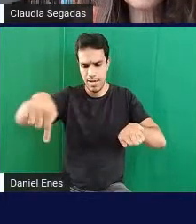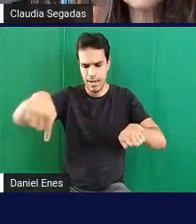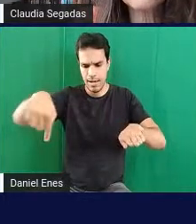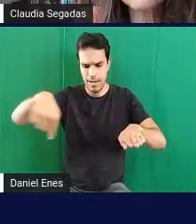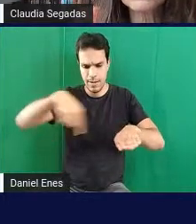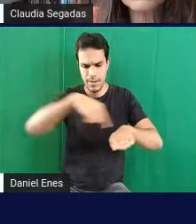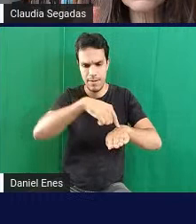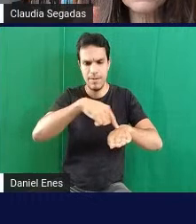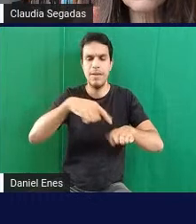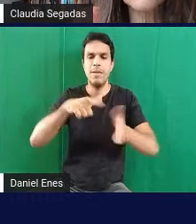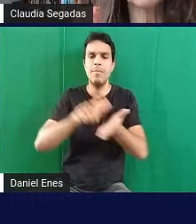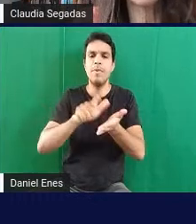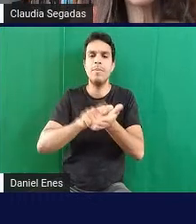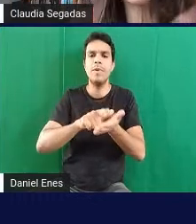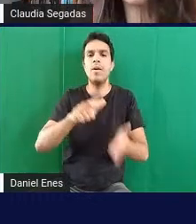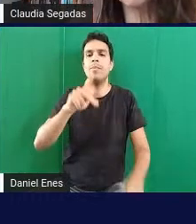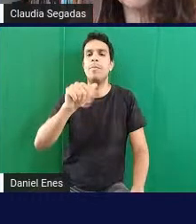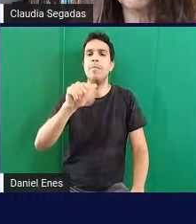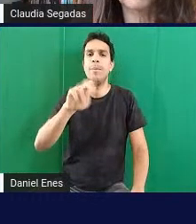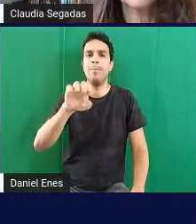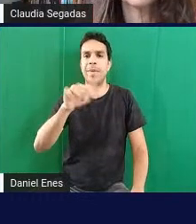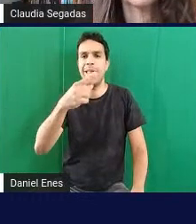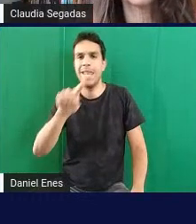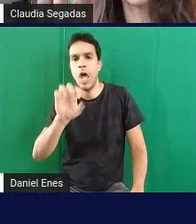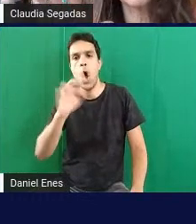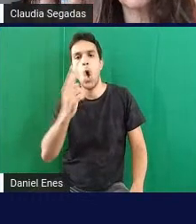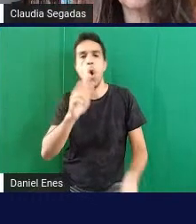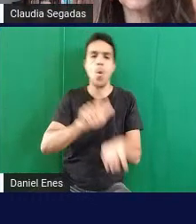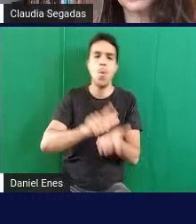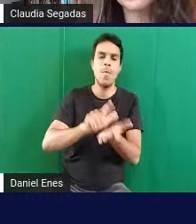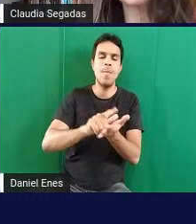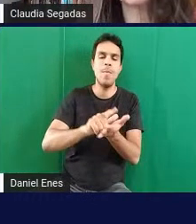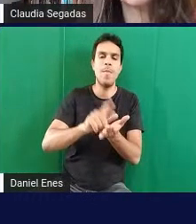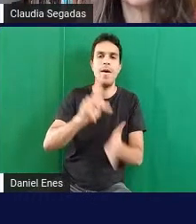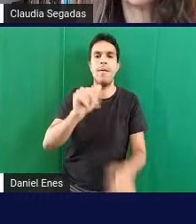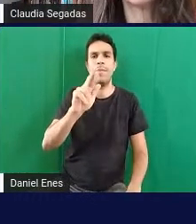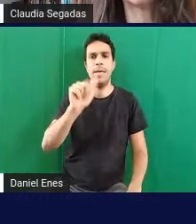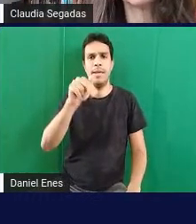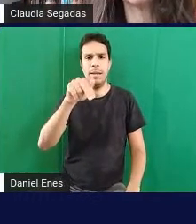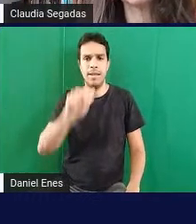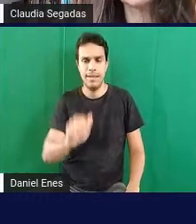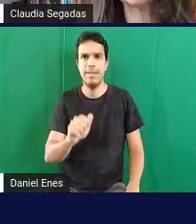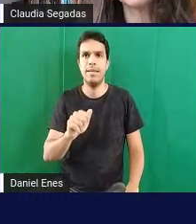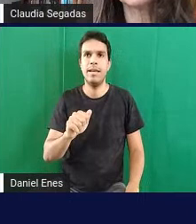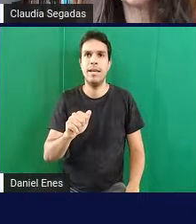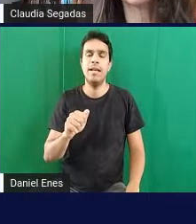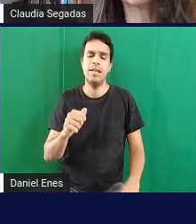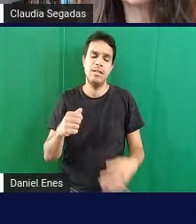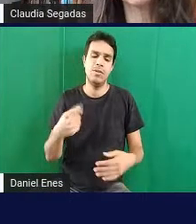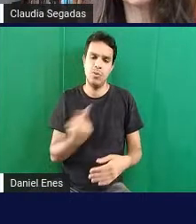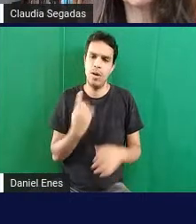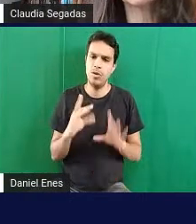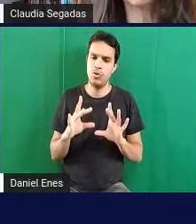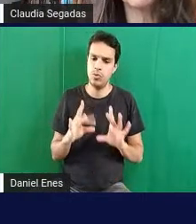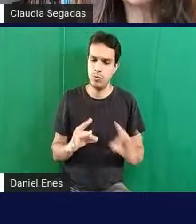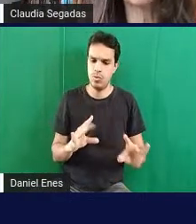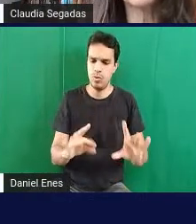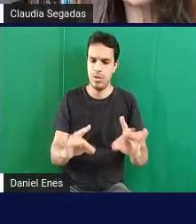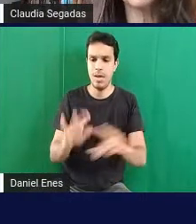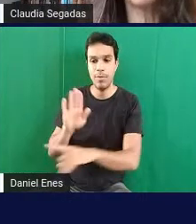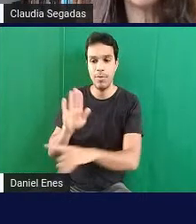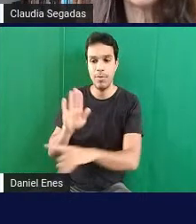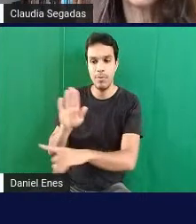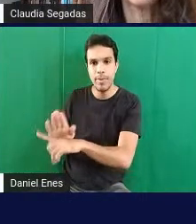necessariamente necessita tá assim pode estar solto a gente colocou colado porque com aluno com deficiência visual se mostrou